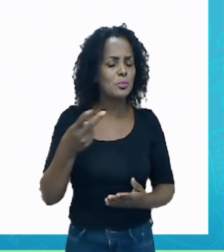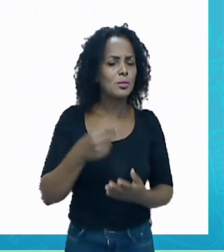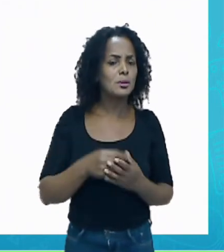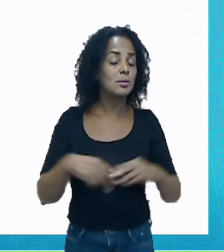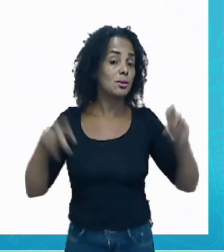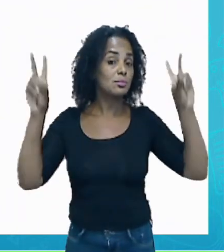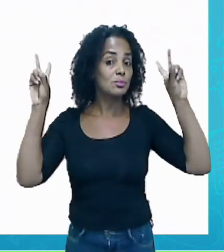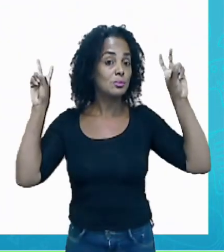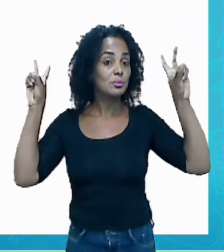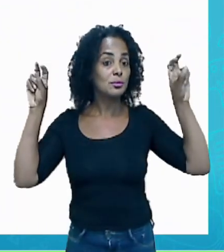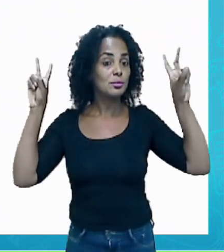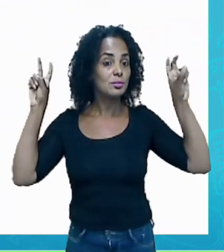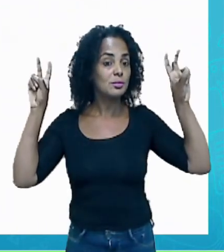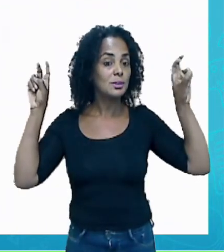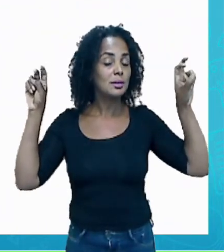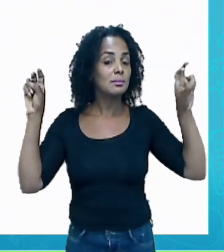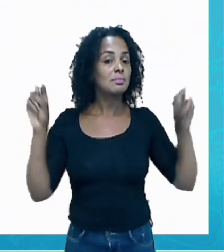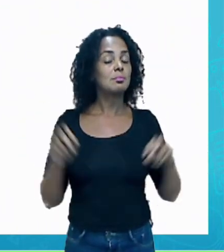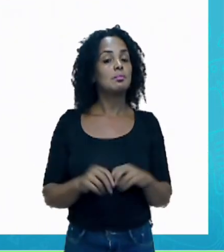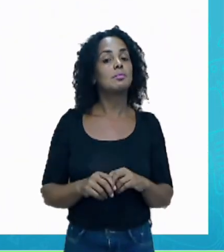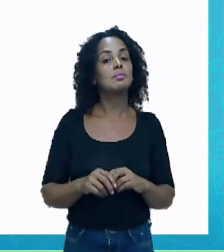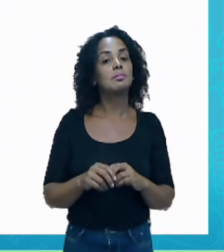o título do livro.